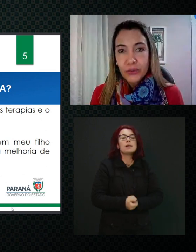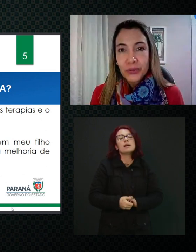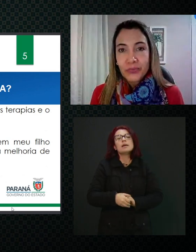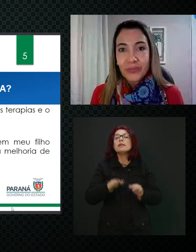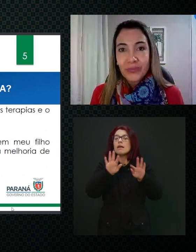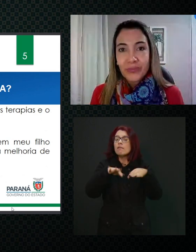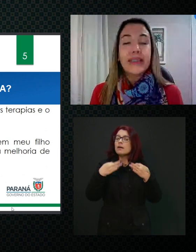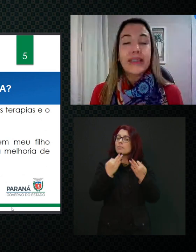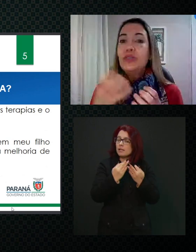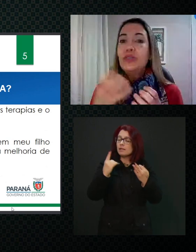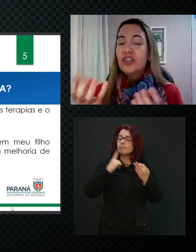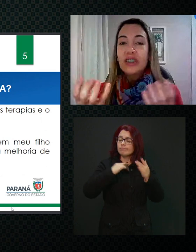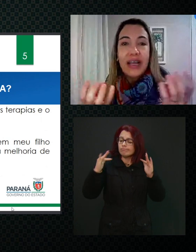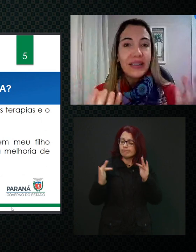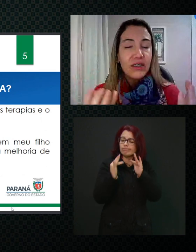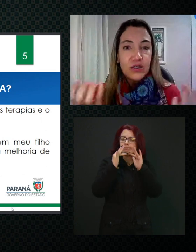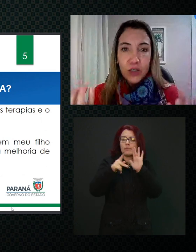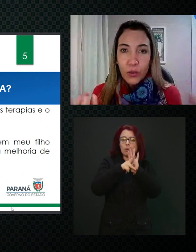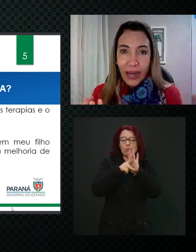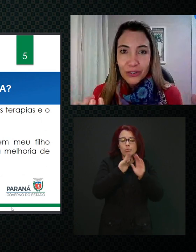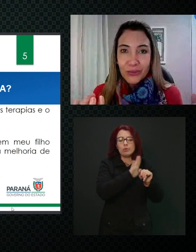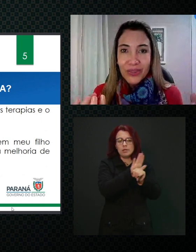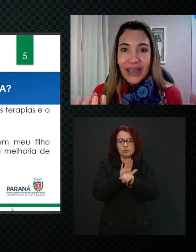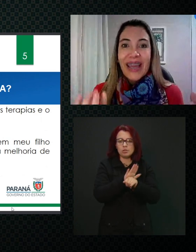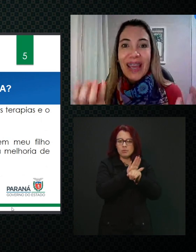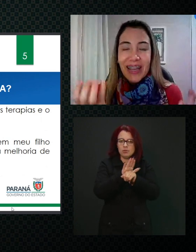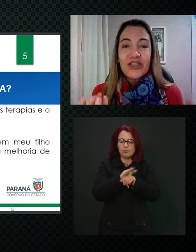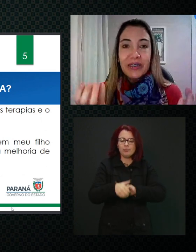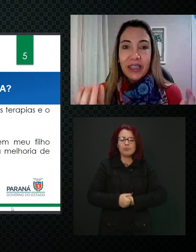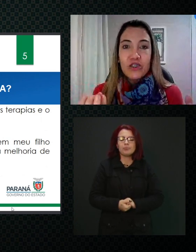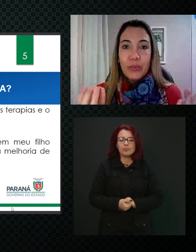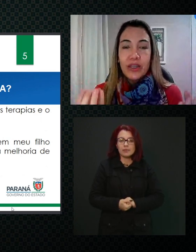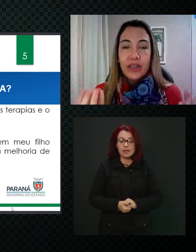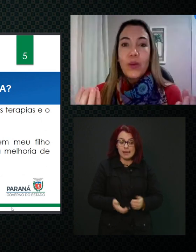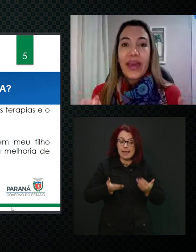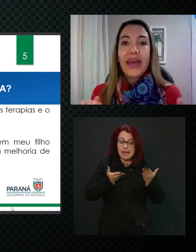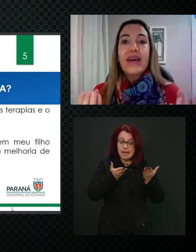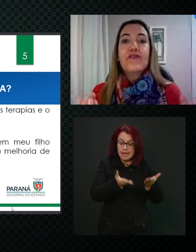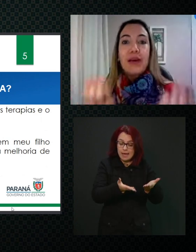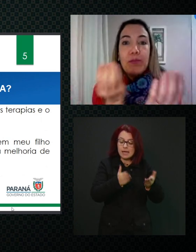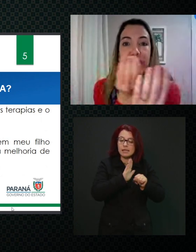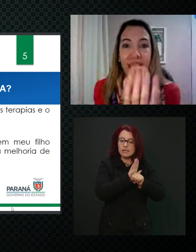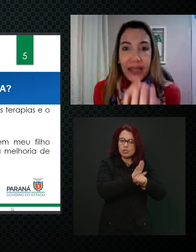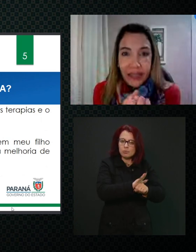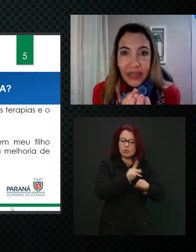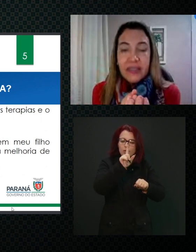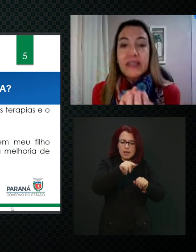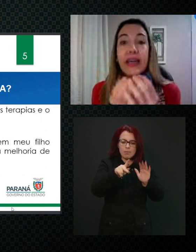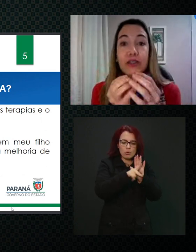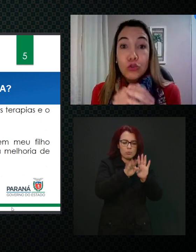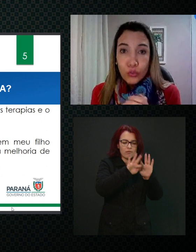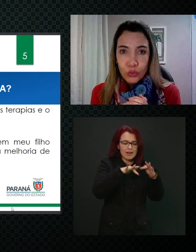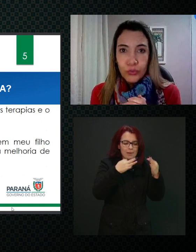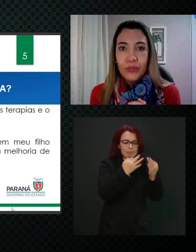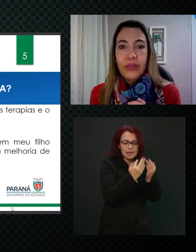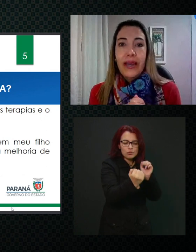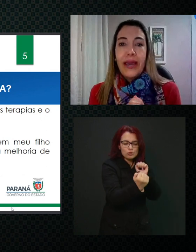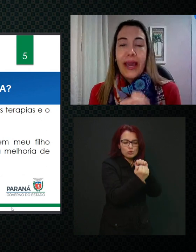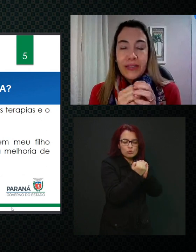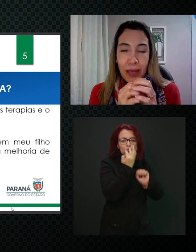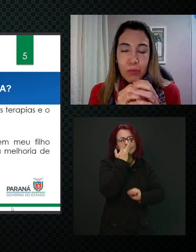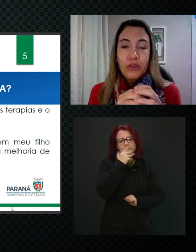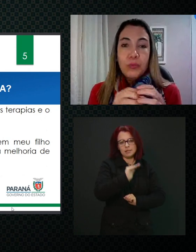atendimento. Então, não existe nada de cinco lados. Este atendimento é família e criança é junto.